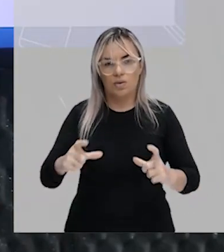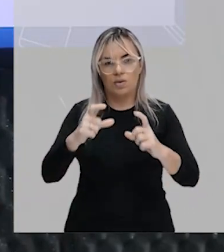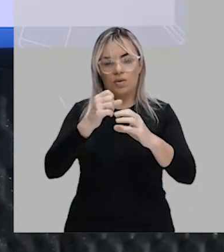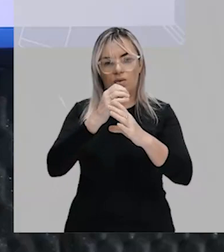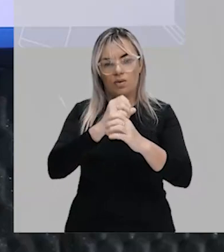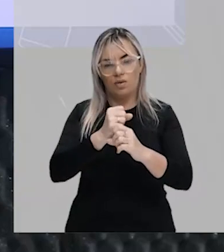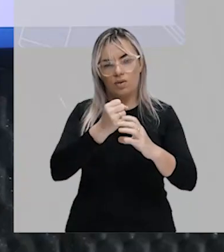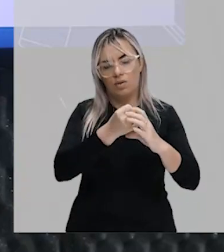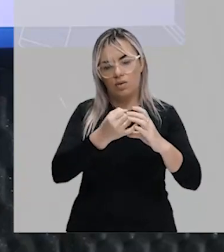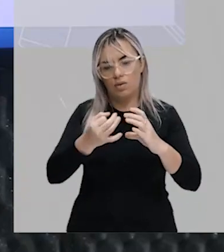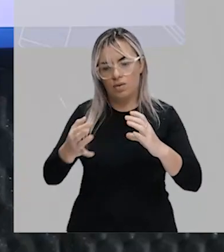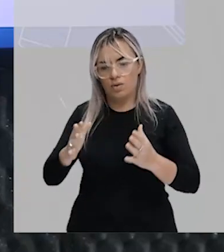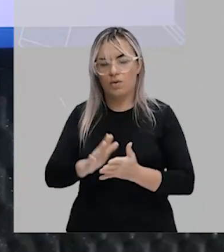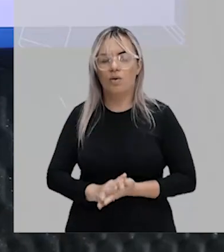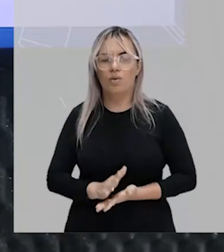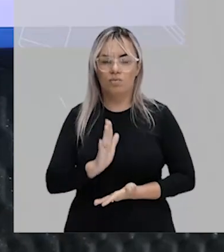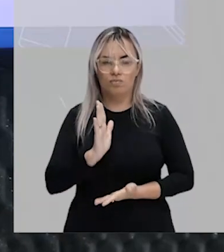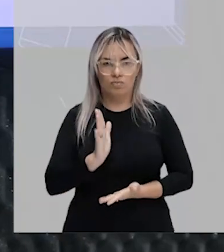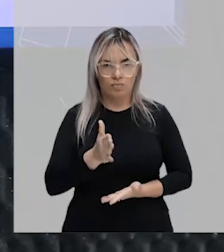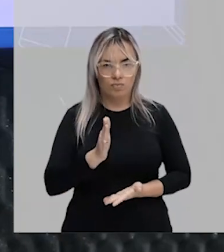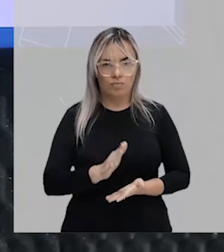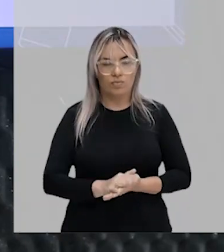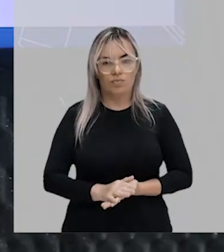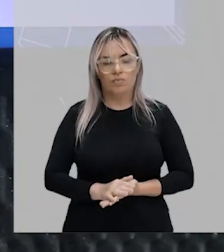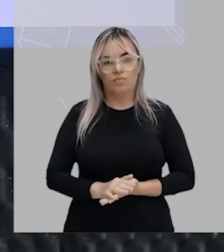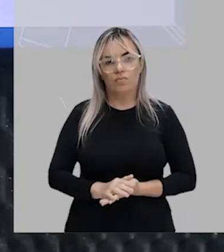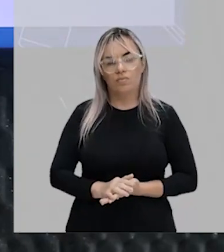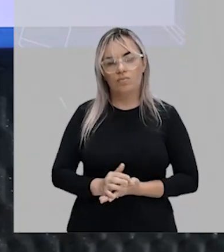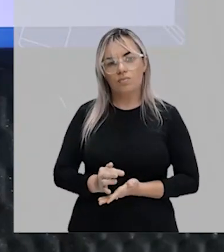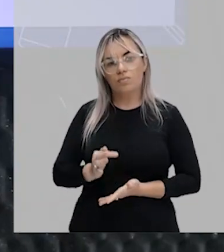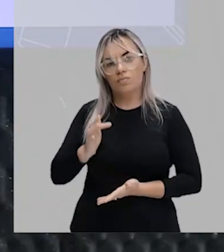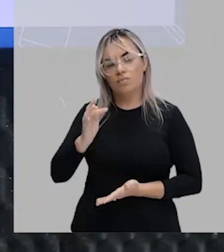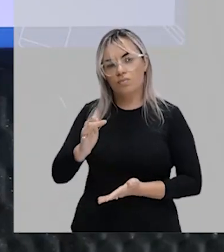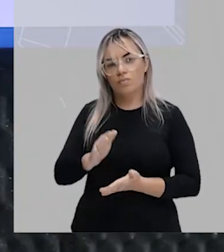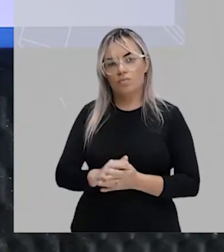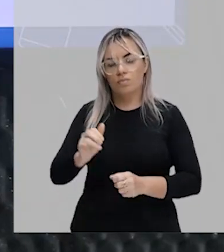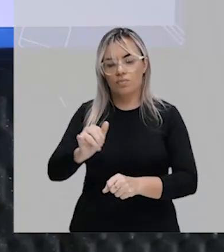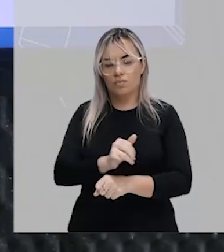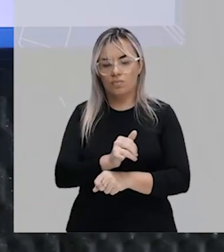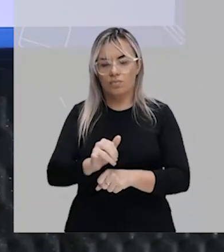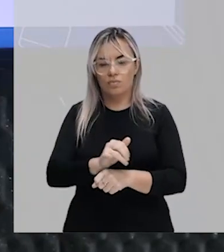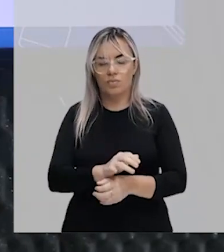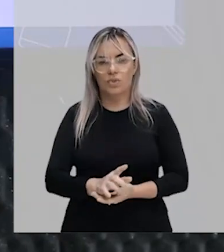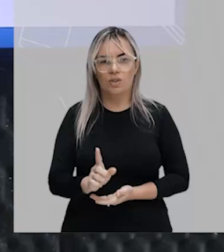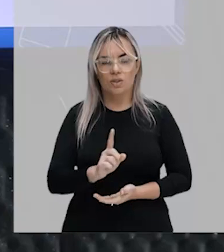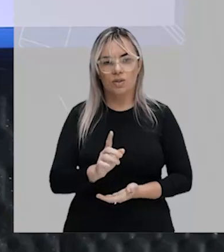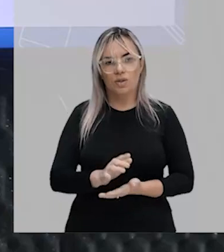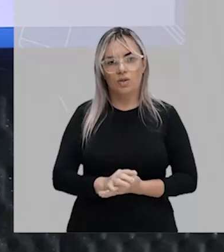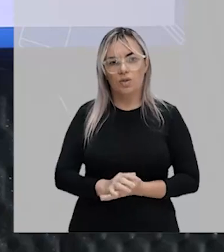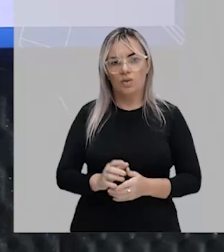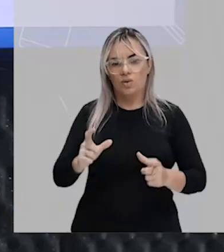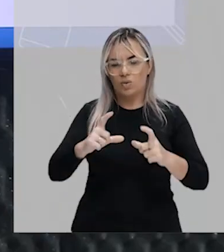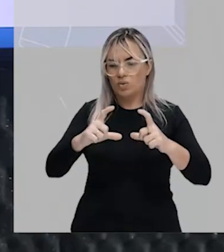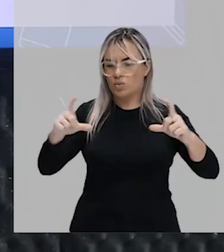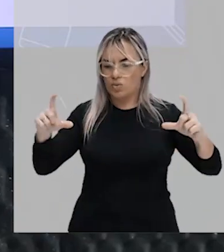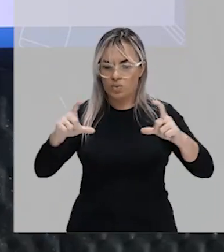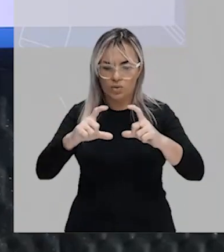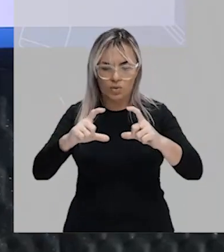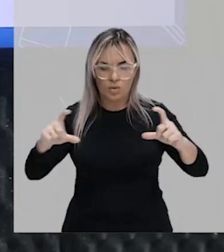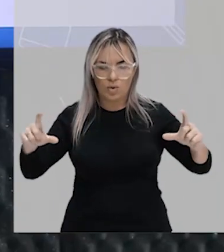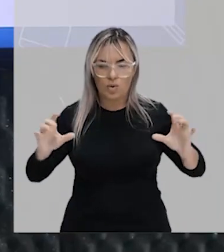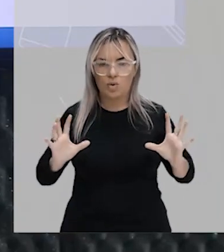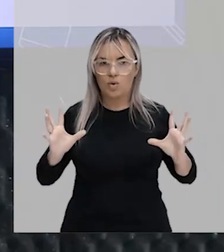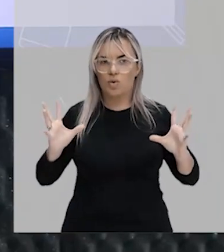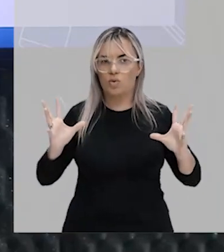preocupe que nós vamos ver sim, tá? Dentro da teoria de conjuntos, uma estratégia que não te obriga a ver todos os